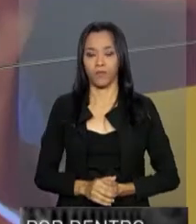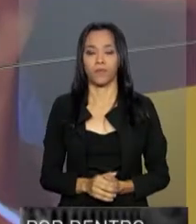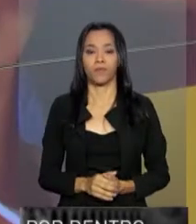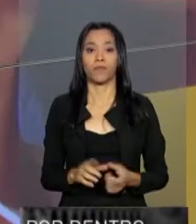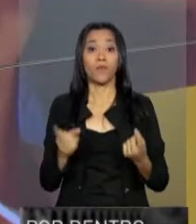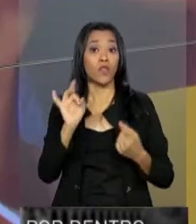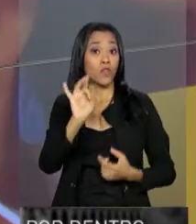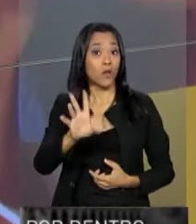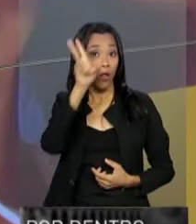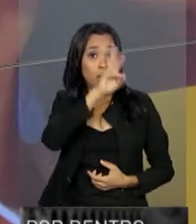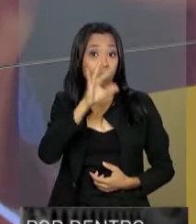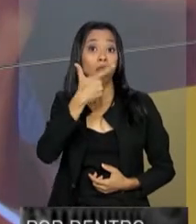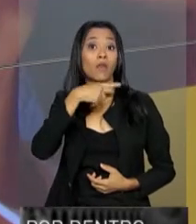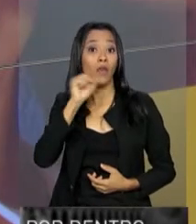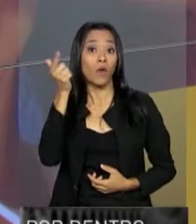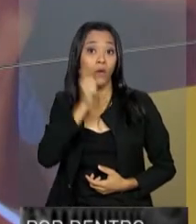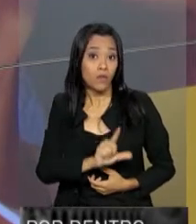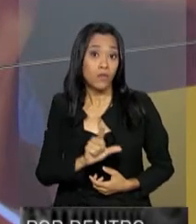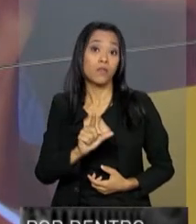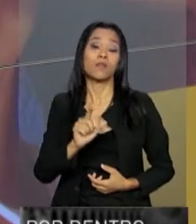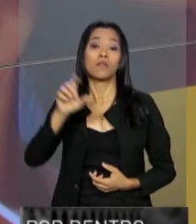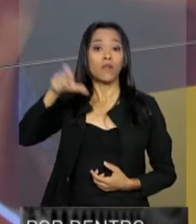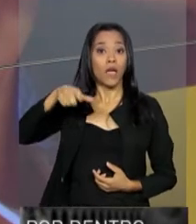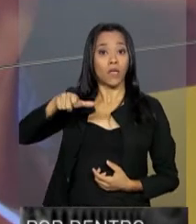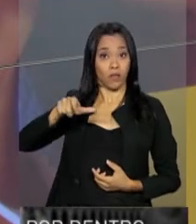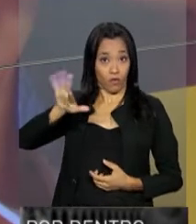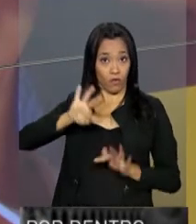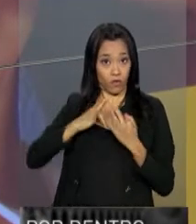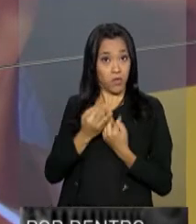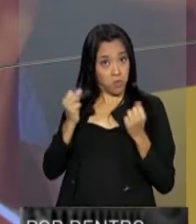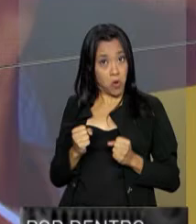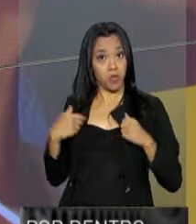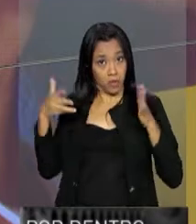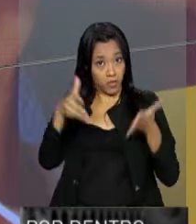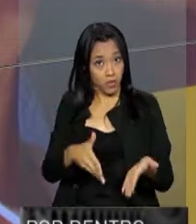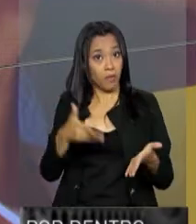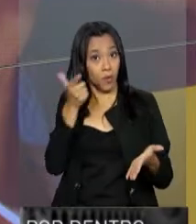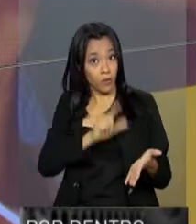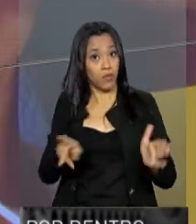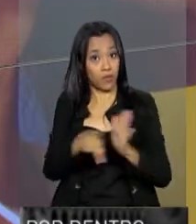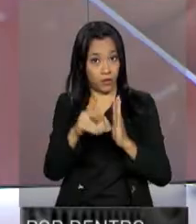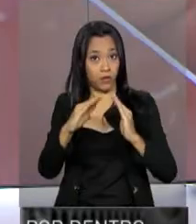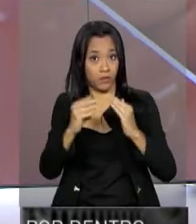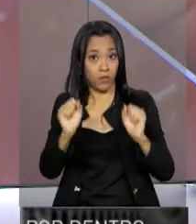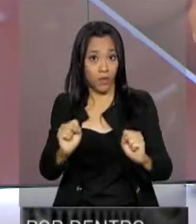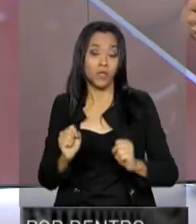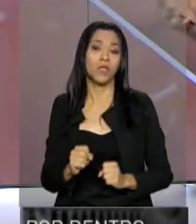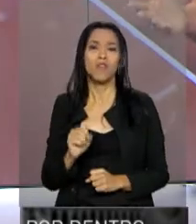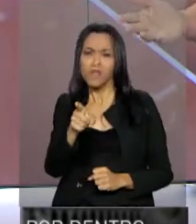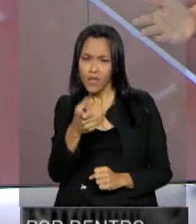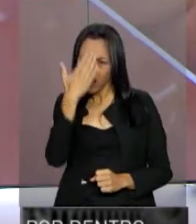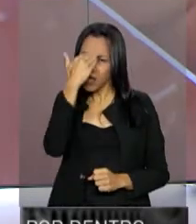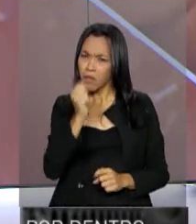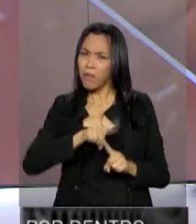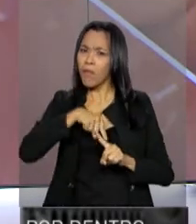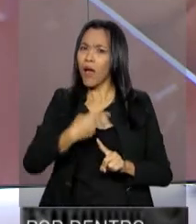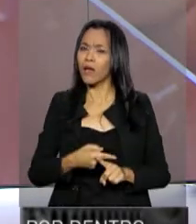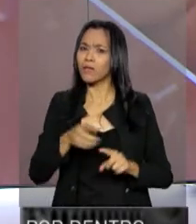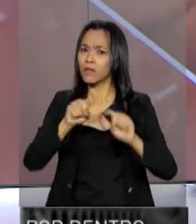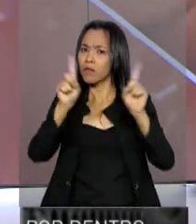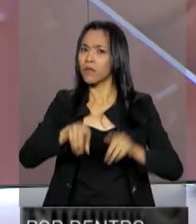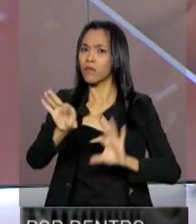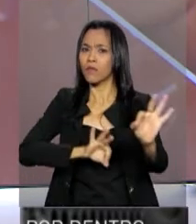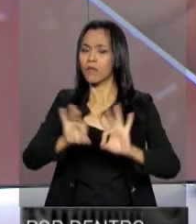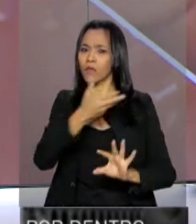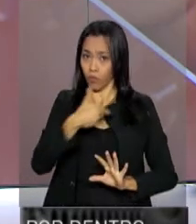Só lembrando que quem é beneficiário do Bolsa Família também pode participar do Minha Casa Minha Vida. E você, quer saber mais sobre algum projeto